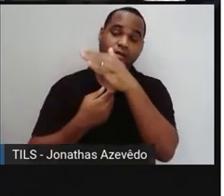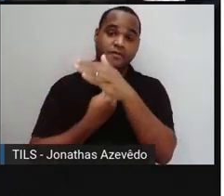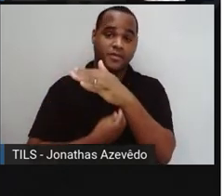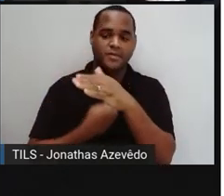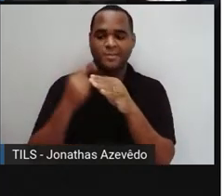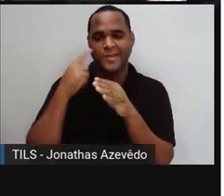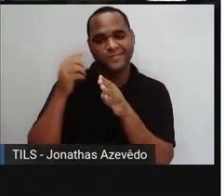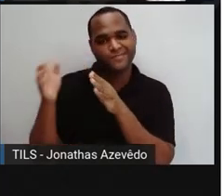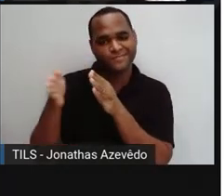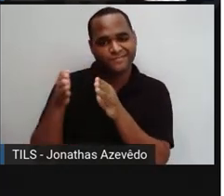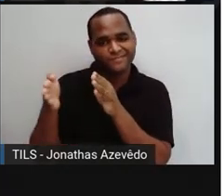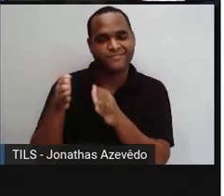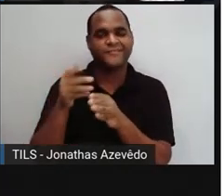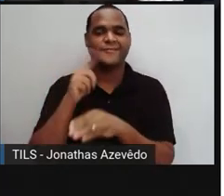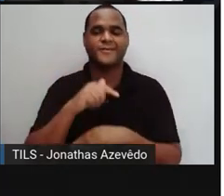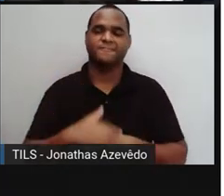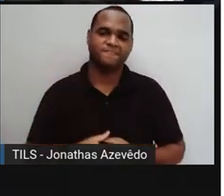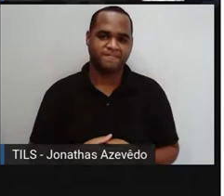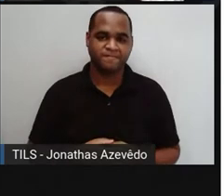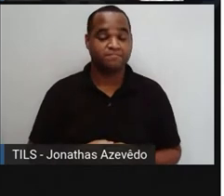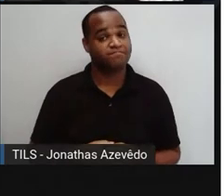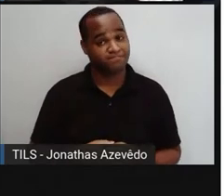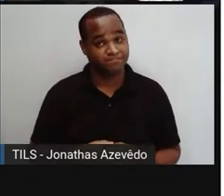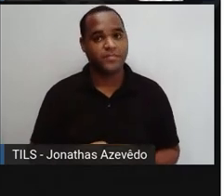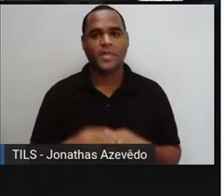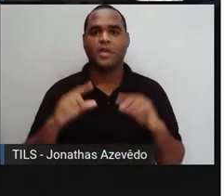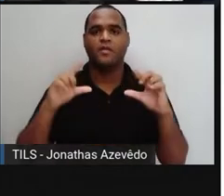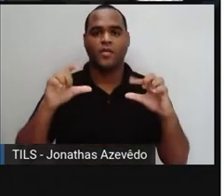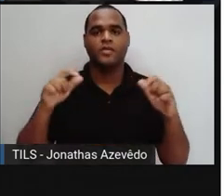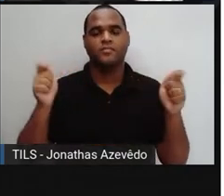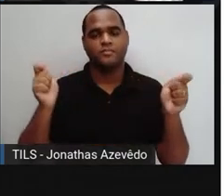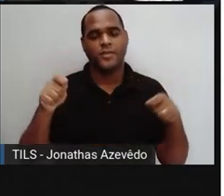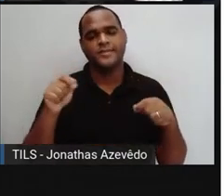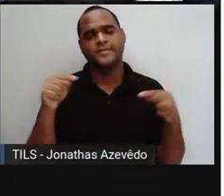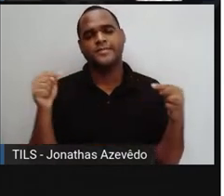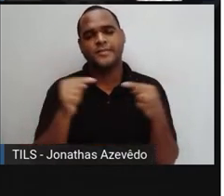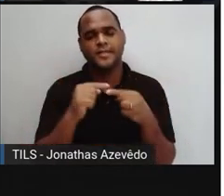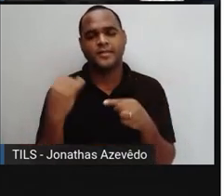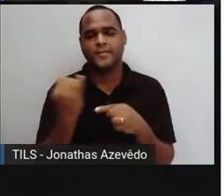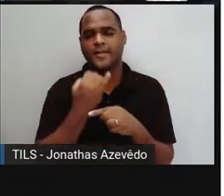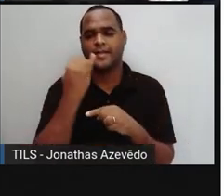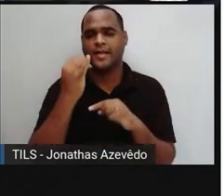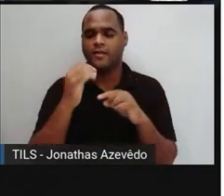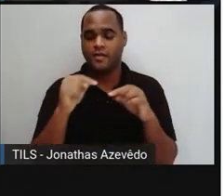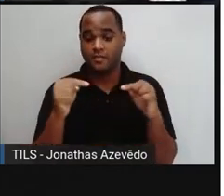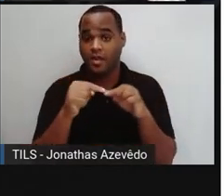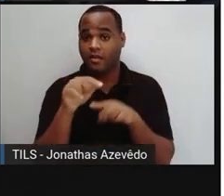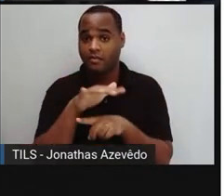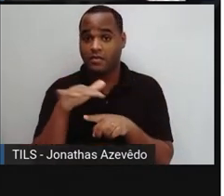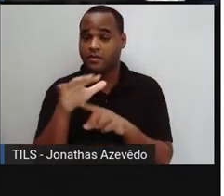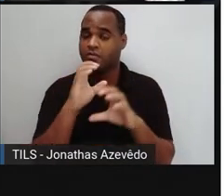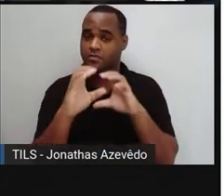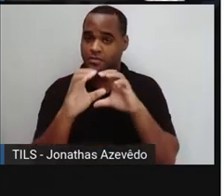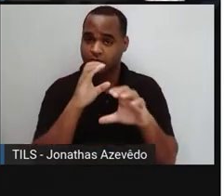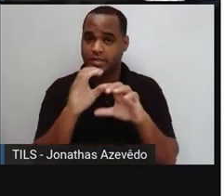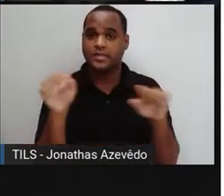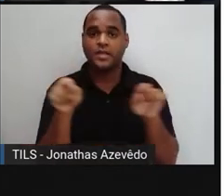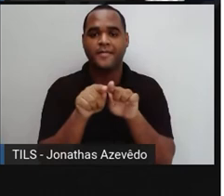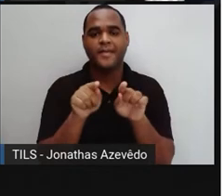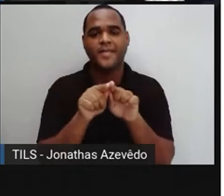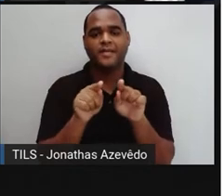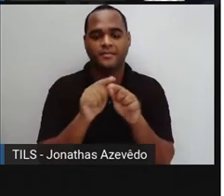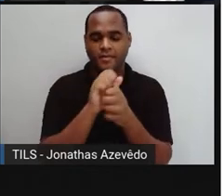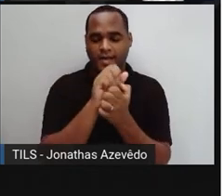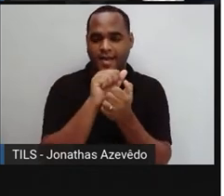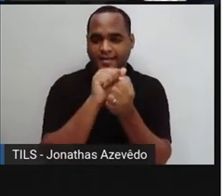determinado momento. E aí, a fotografia, ela é considerada como um meio de comunicação e também uma forma de arte